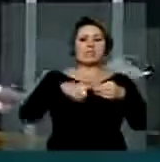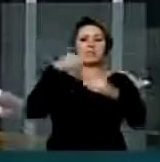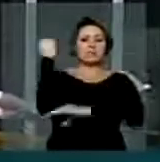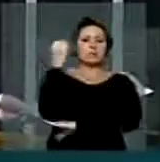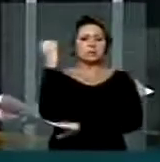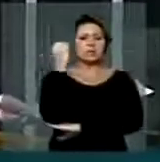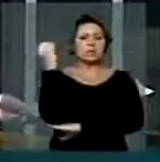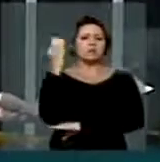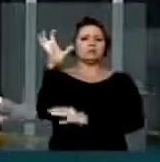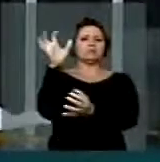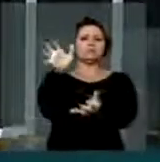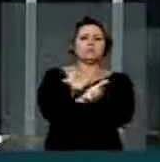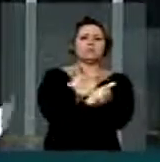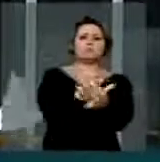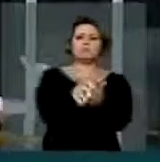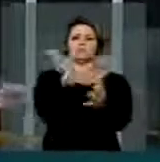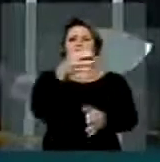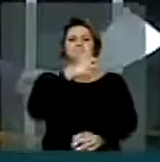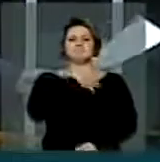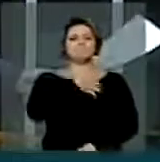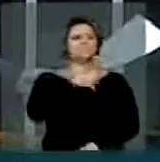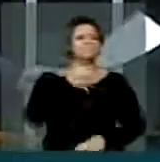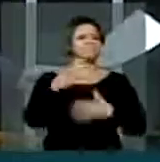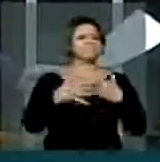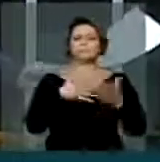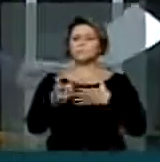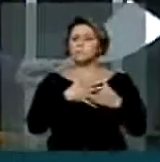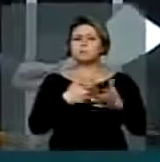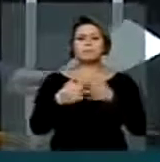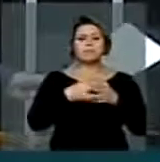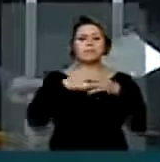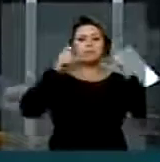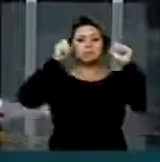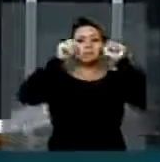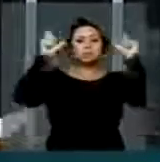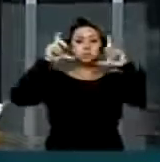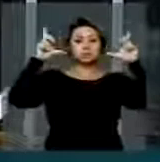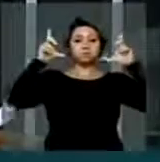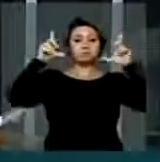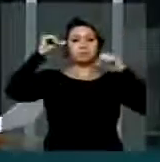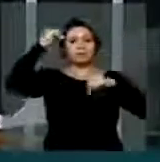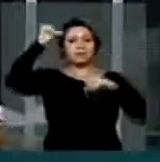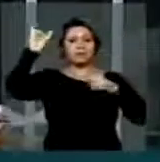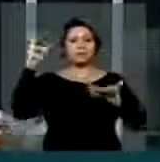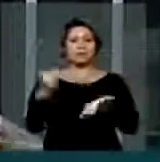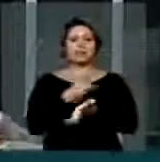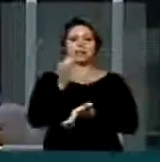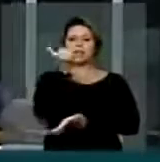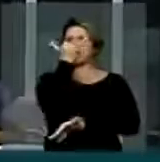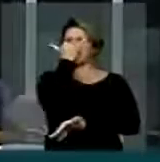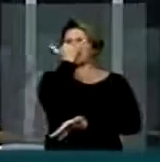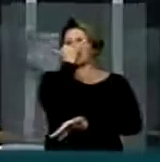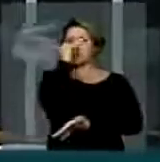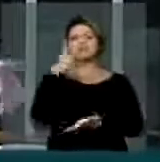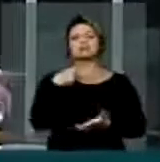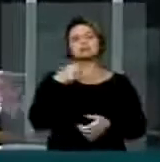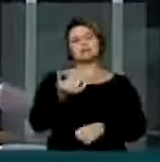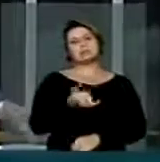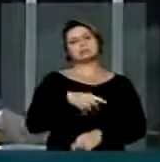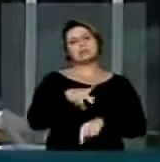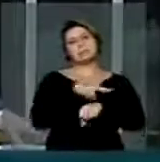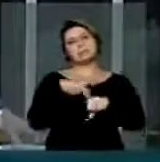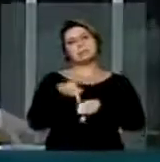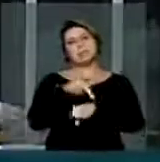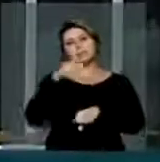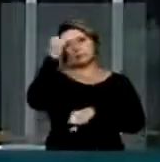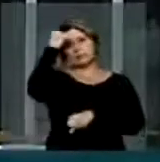todos nós brasileiros que não queremos que episódios como esse venham a ocorrer de novo no nosso país. Exatamente por conta